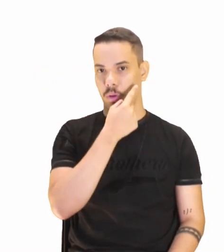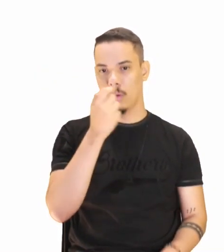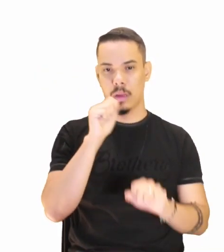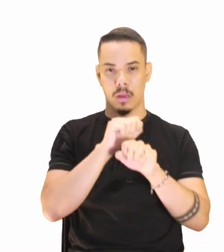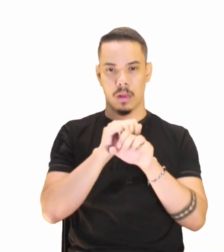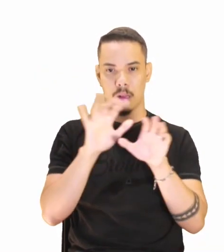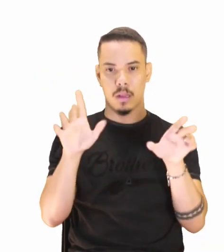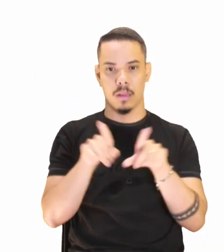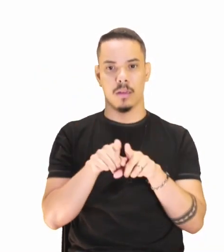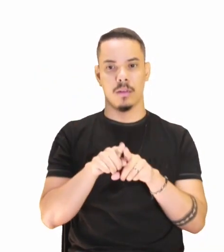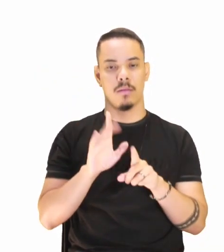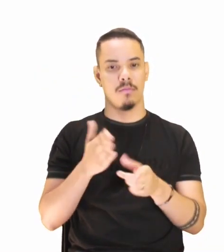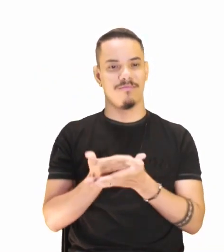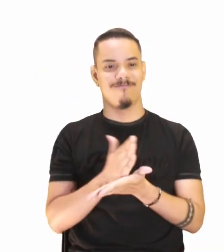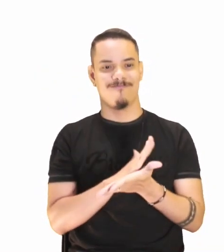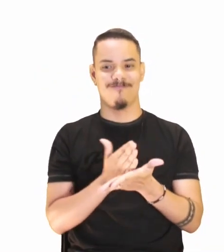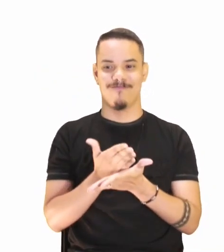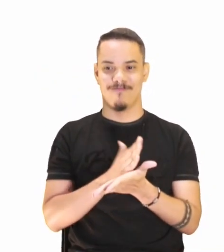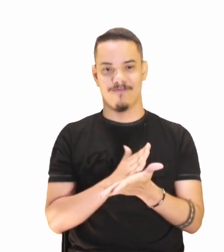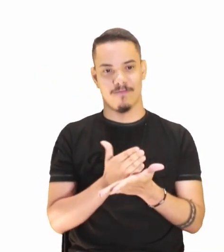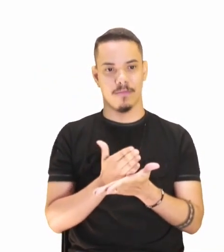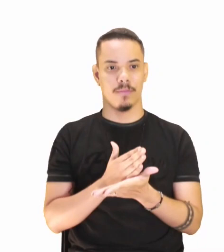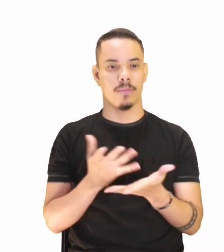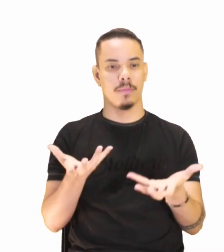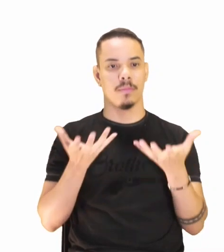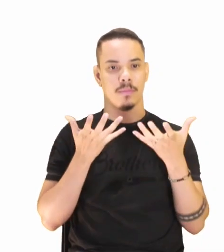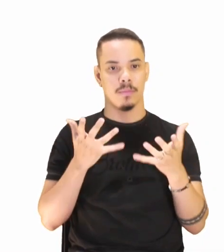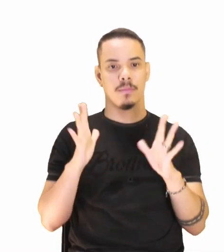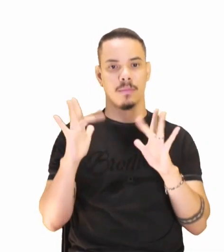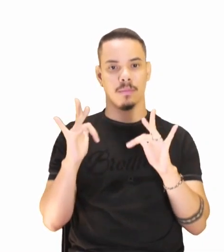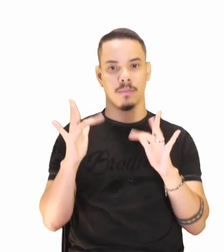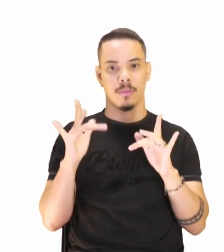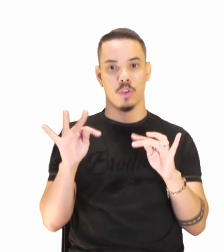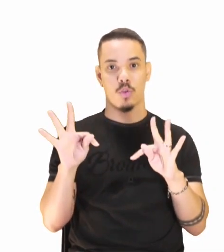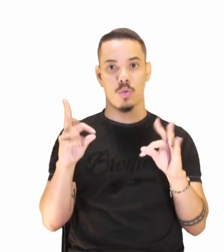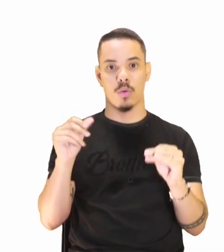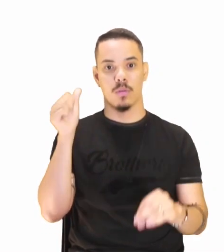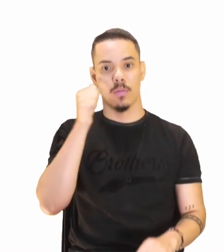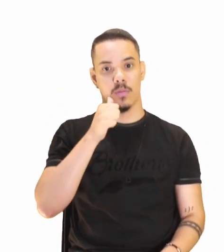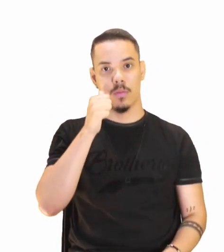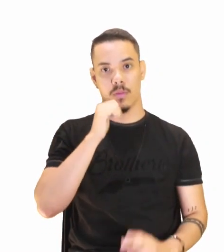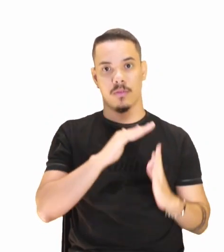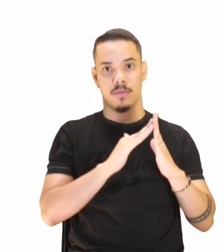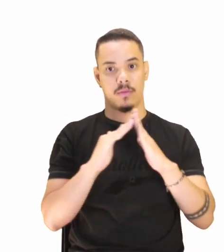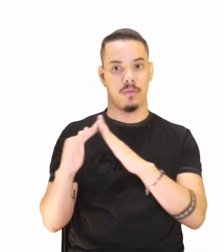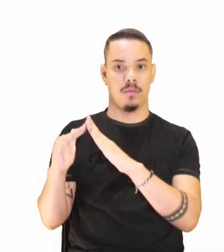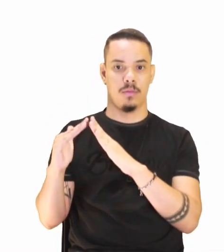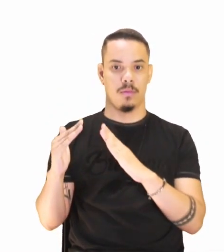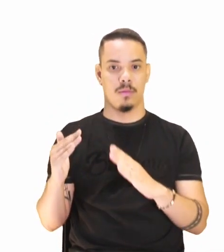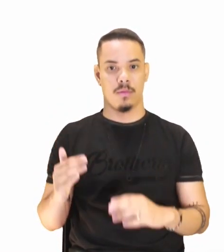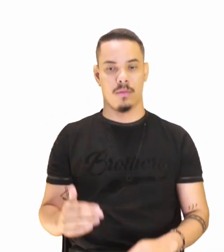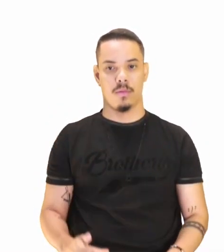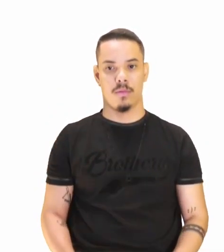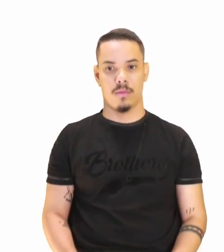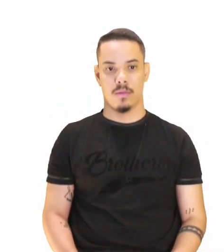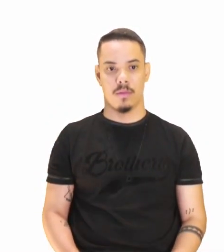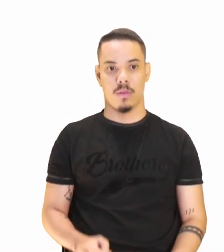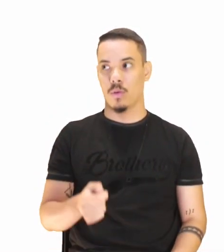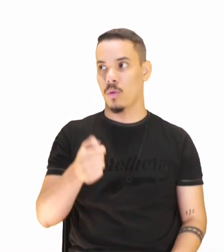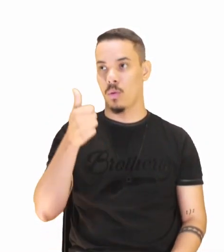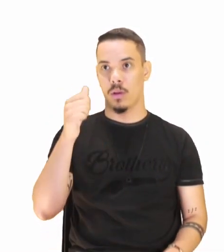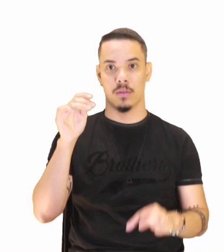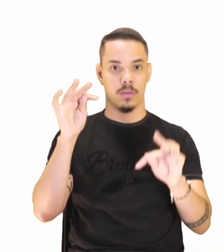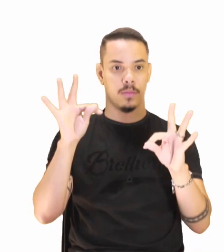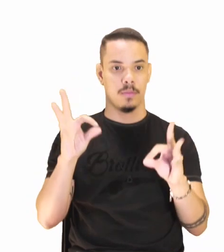claros, já inquietos, como se quisessem namorar todas as moças da vizinha. Ou quase